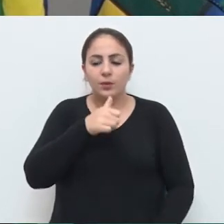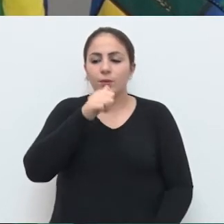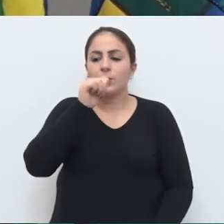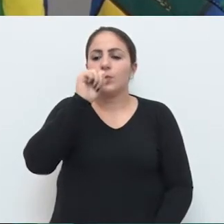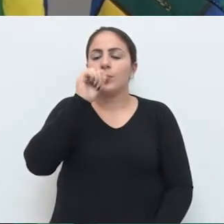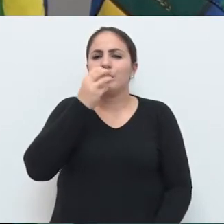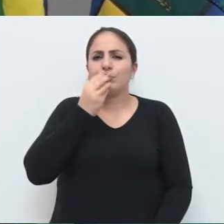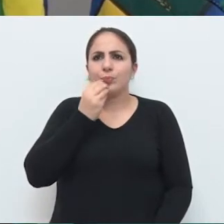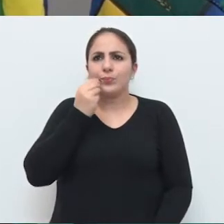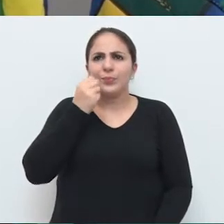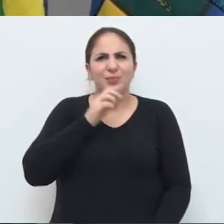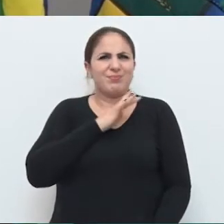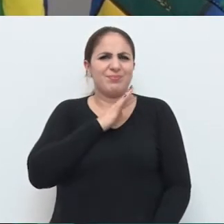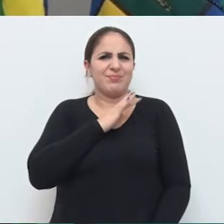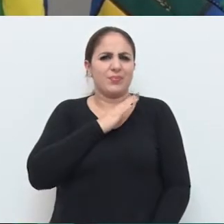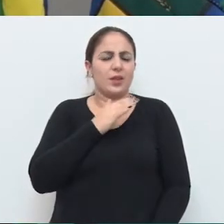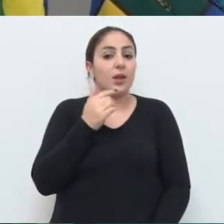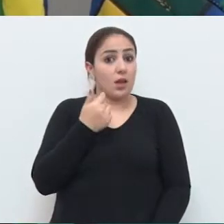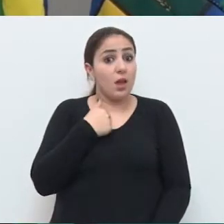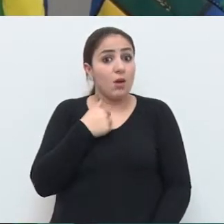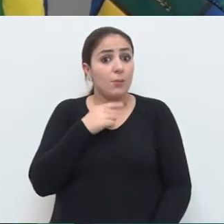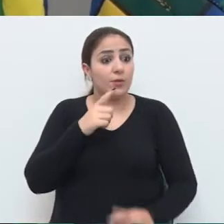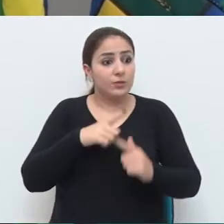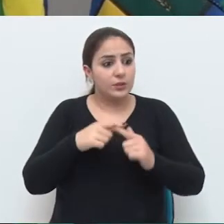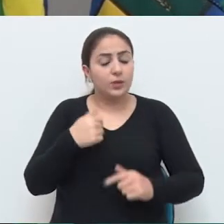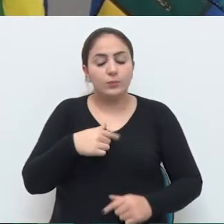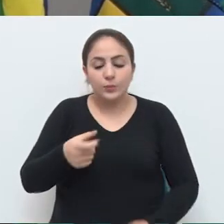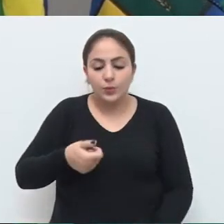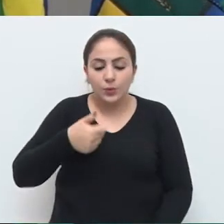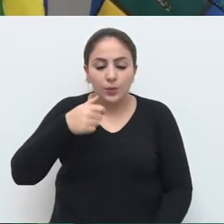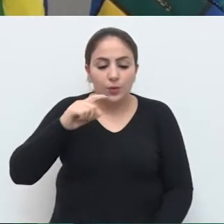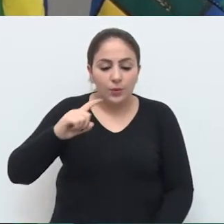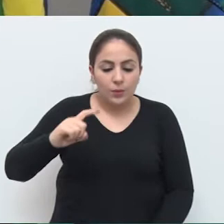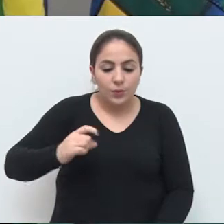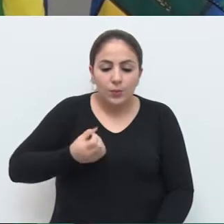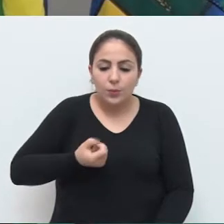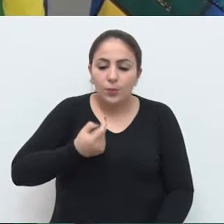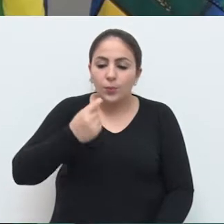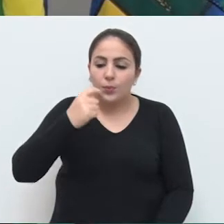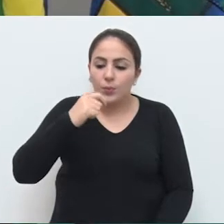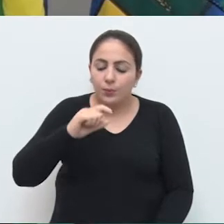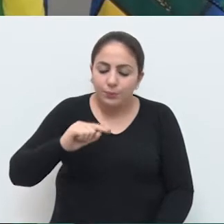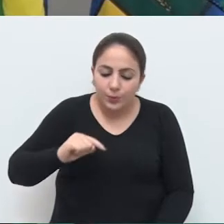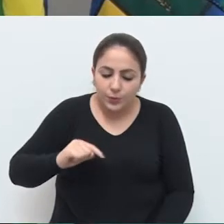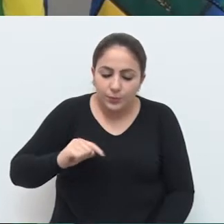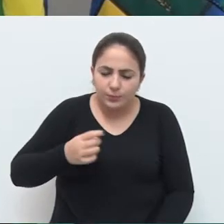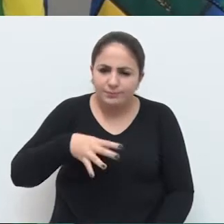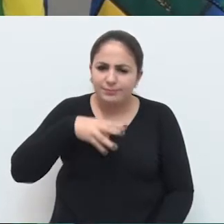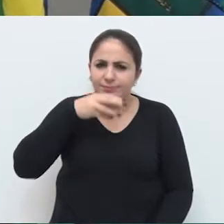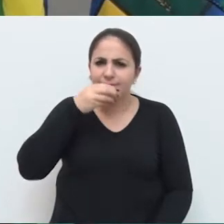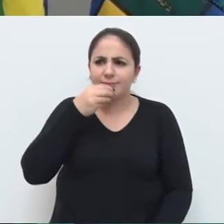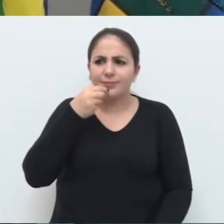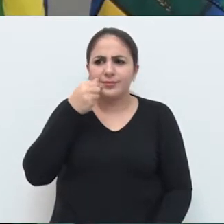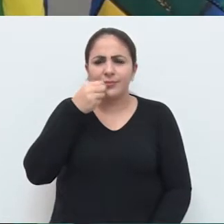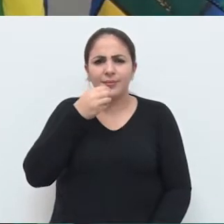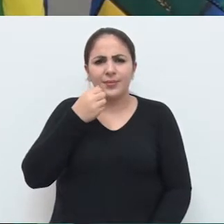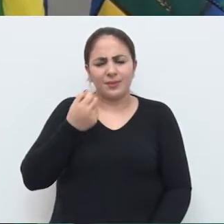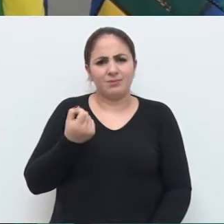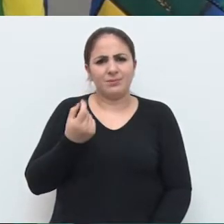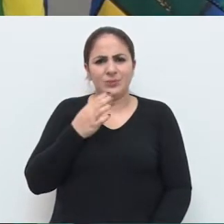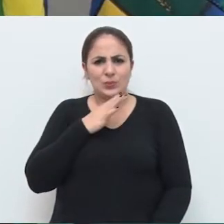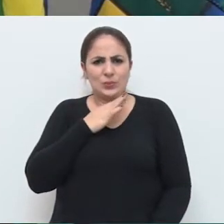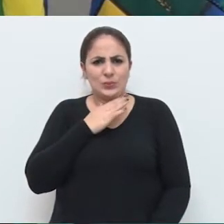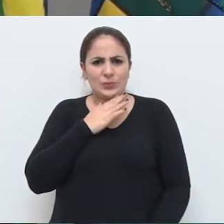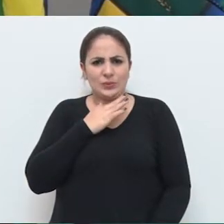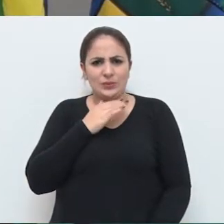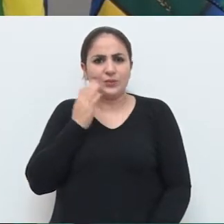gosto ruim da água. Eu mesmo presenciei e tive, tomaram uma água, não tinha um bebedouro, tomei uma água que estava no banheiro e o gosto ruim da água. Então, nós sabemos